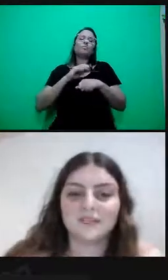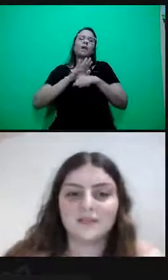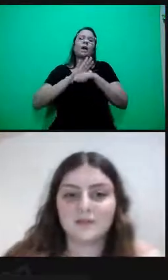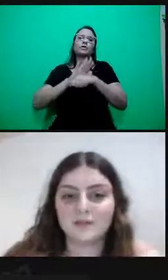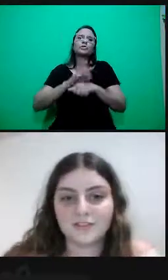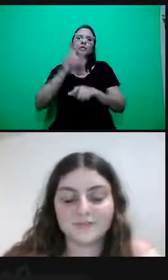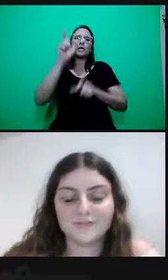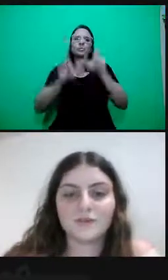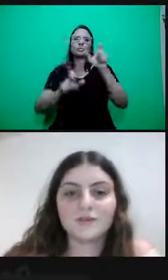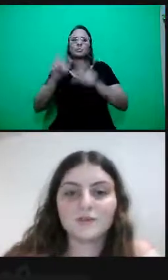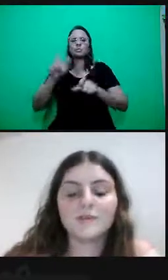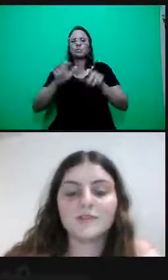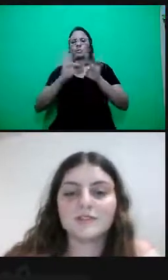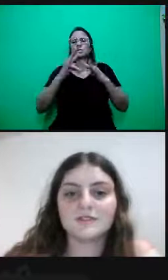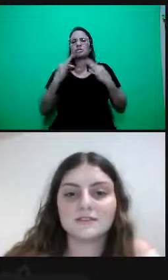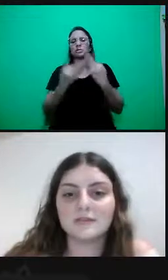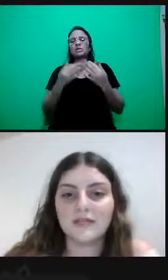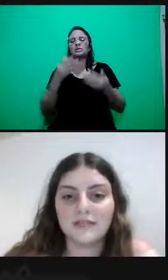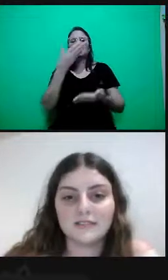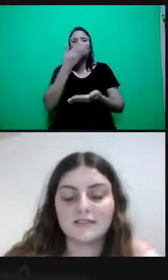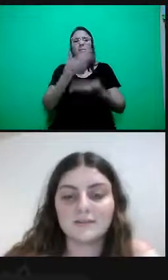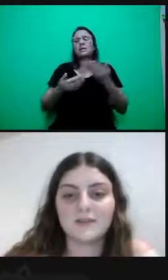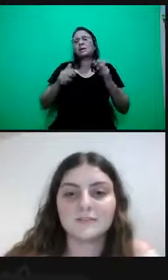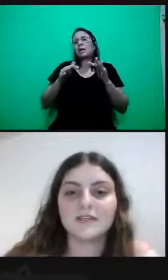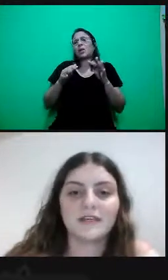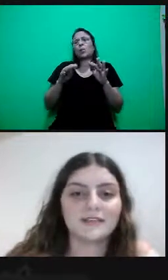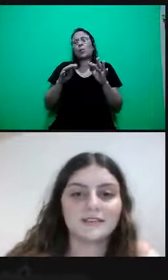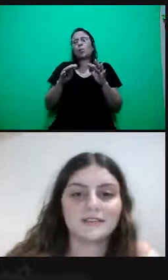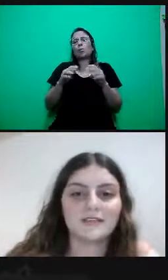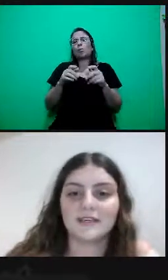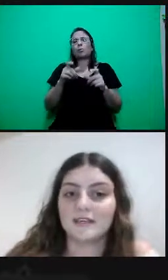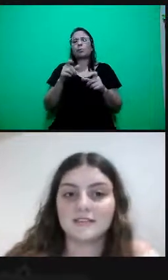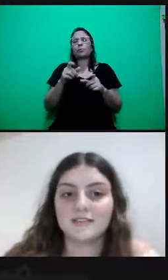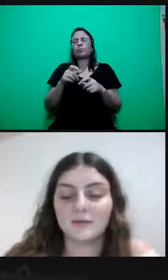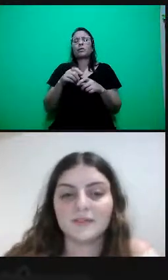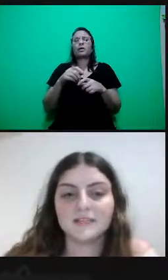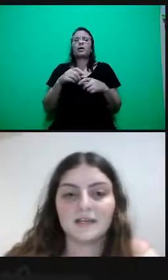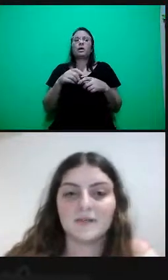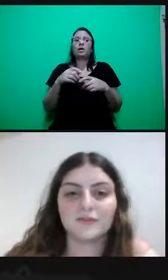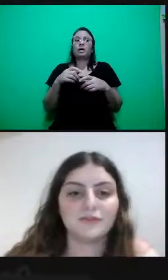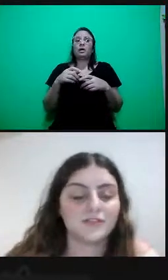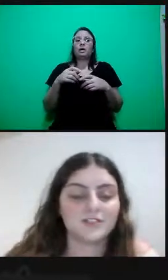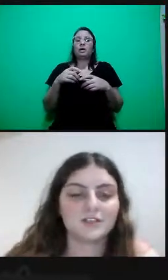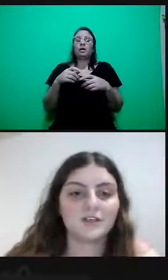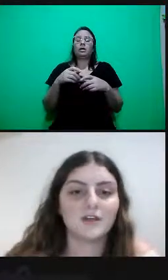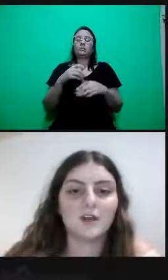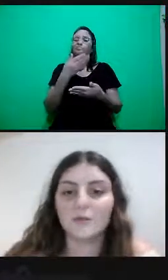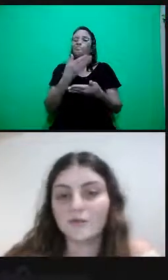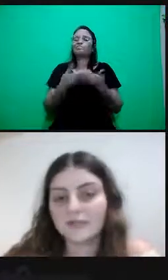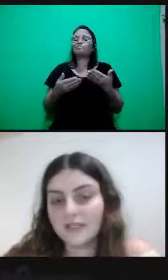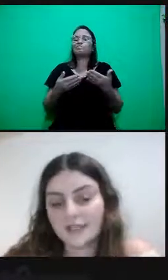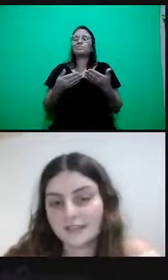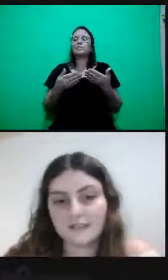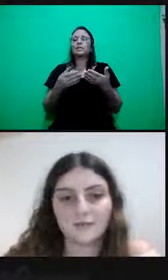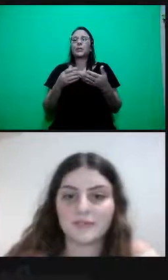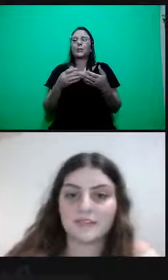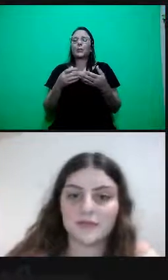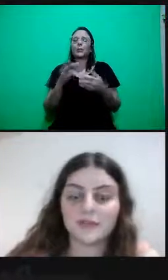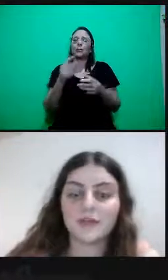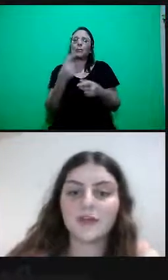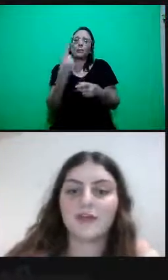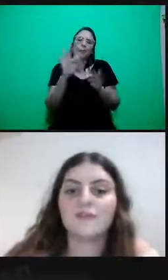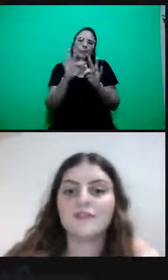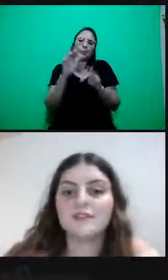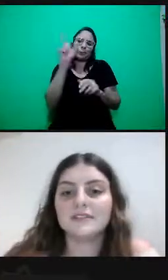Infelizmente, hoje, toda a população desse país, mesmo aquelas e aqueles que não percebem ou fingem por conveniência não